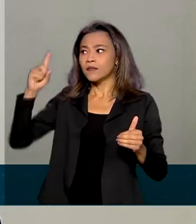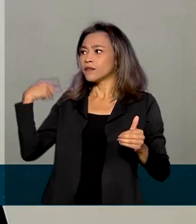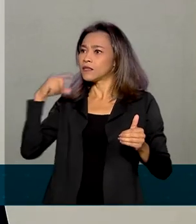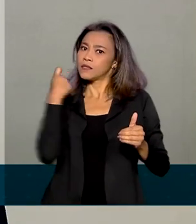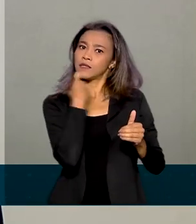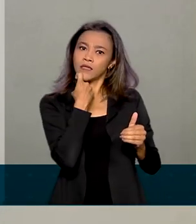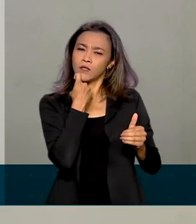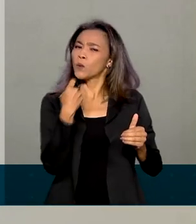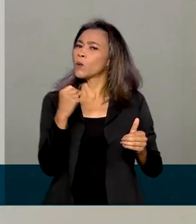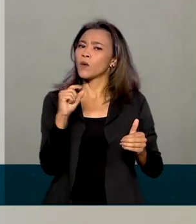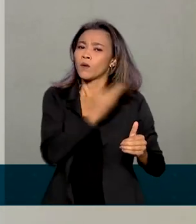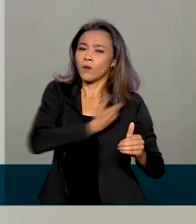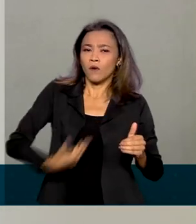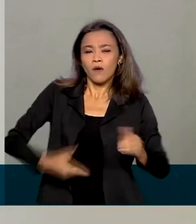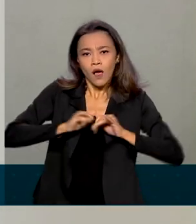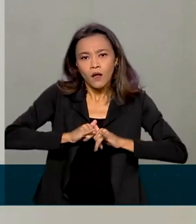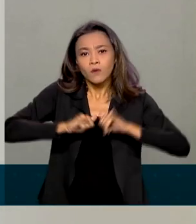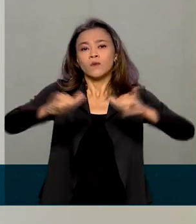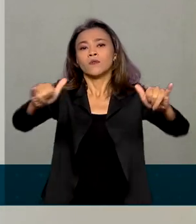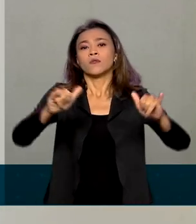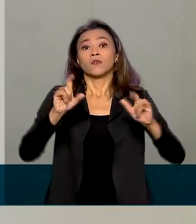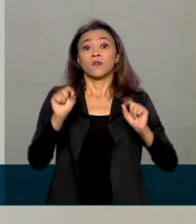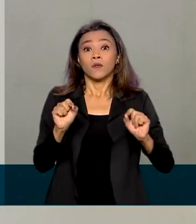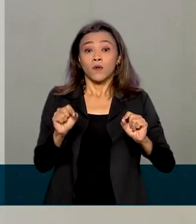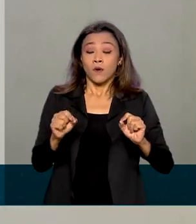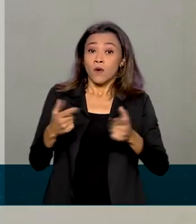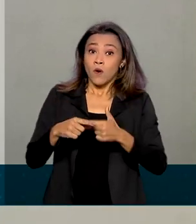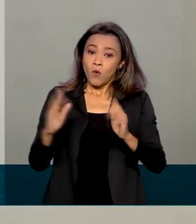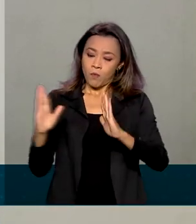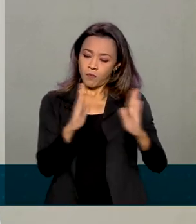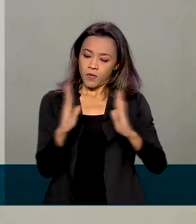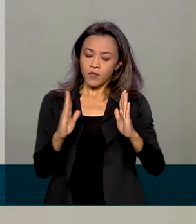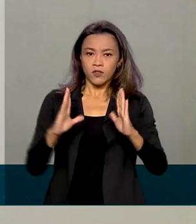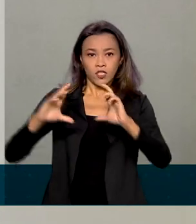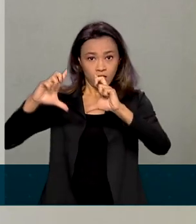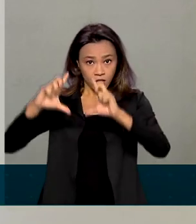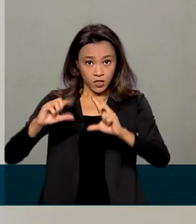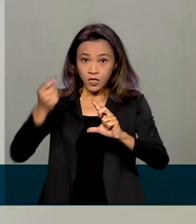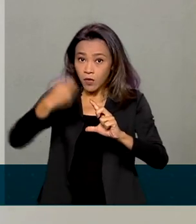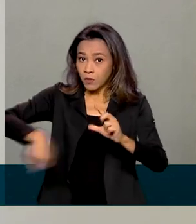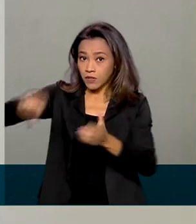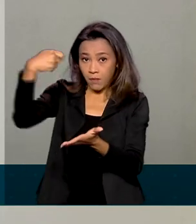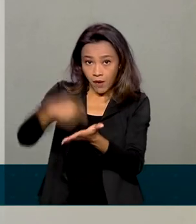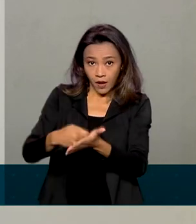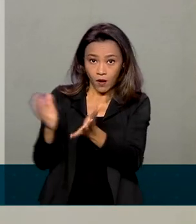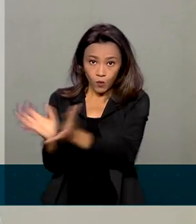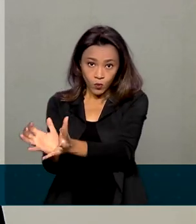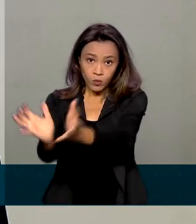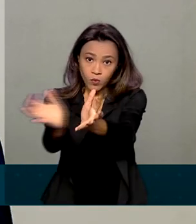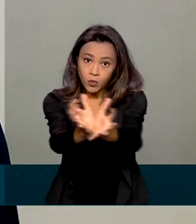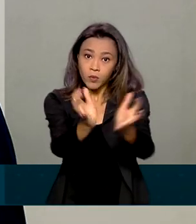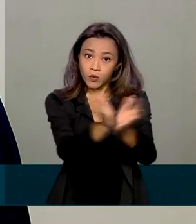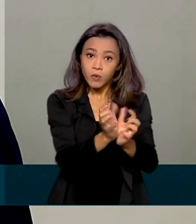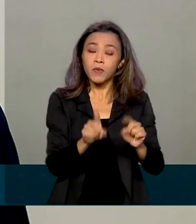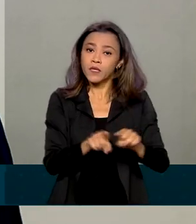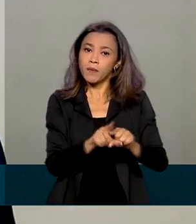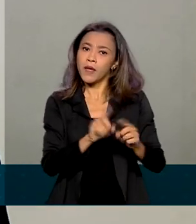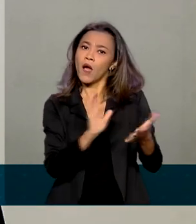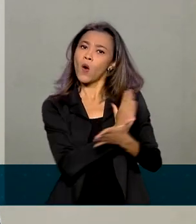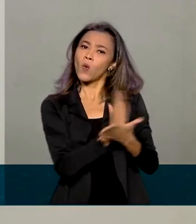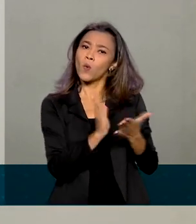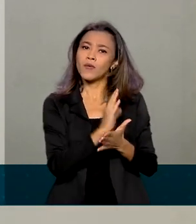anunciou a ampliação da faixa de isenção e a redução de algumas alíquotas para as pessoas